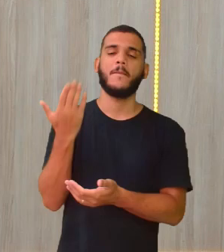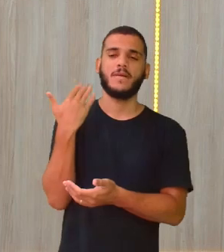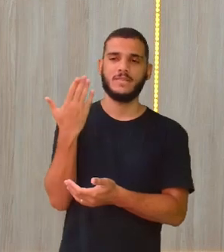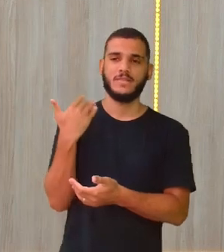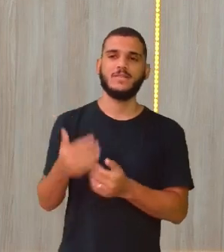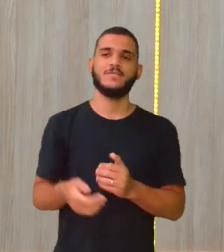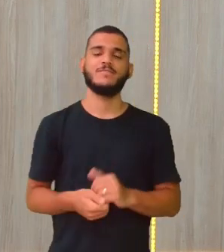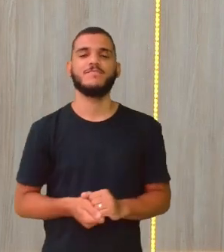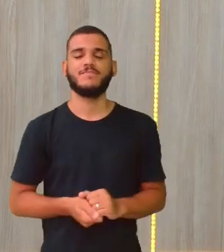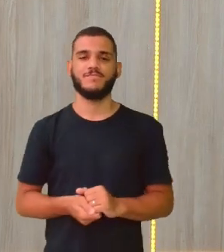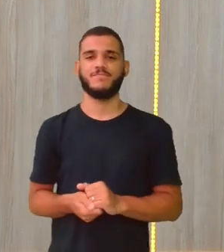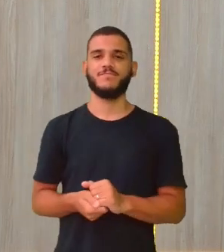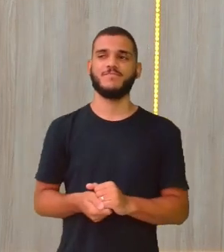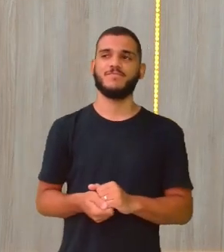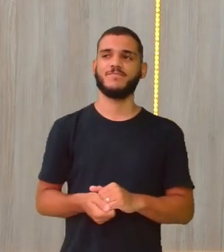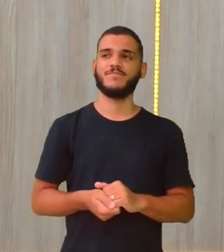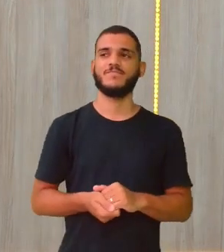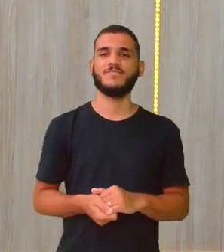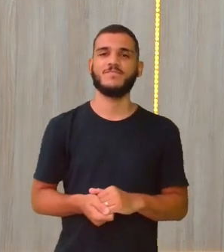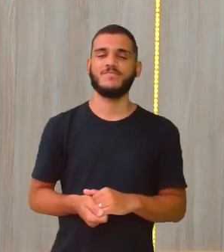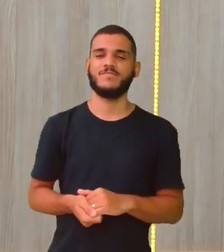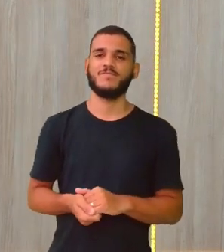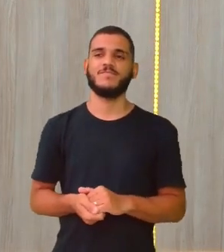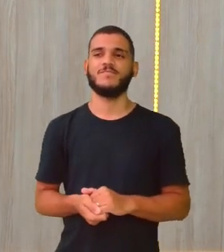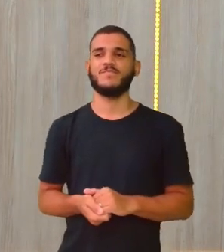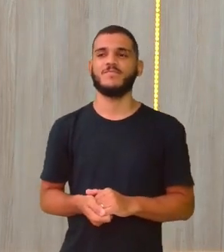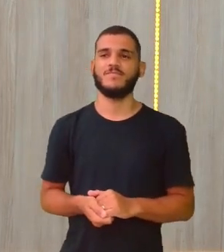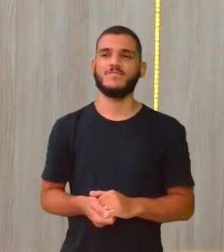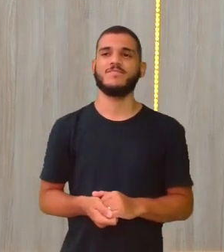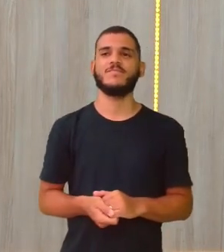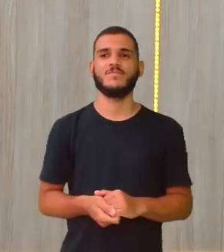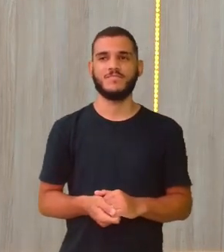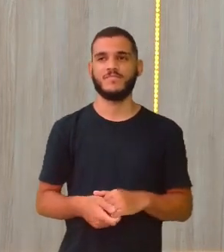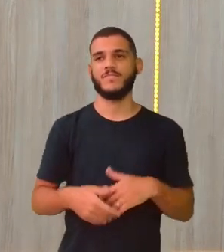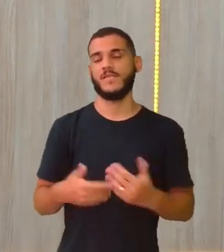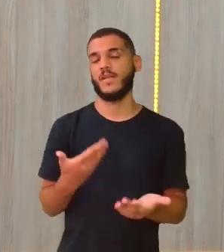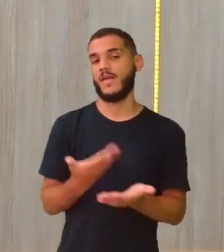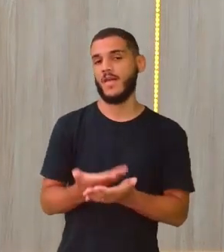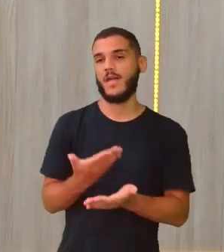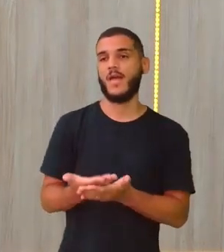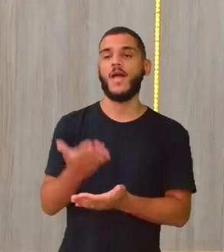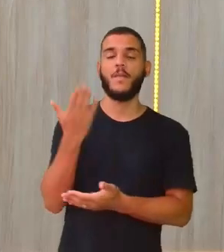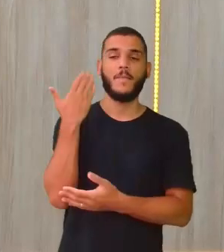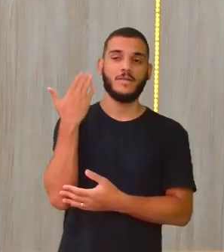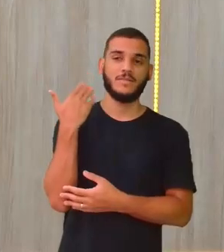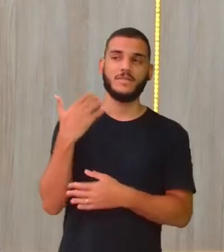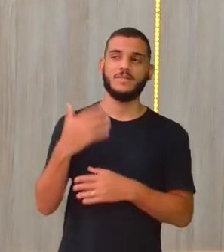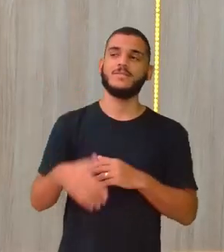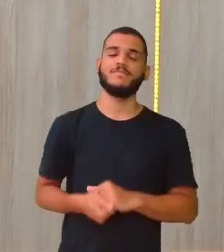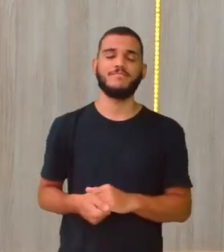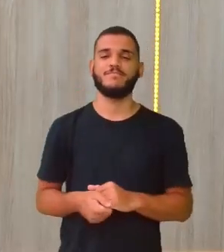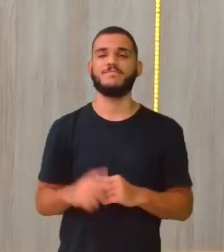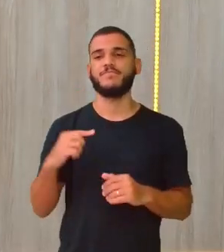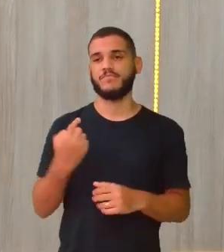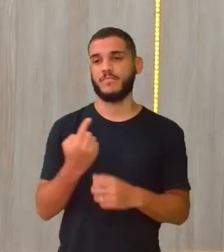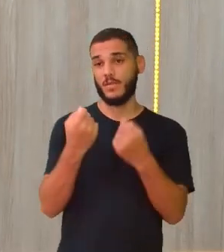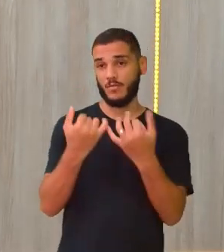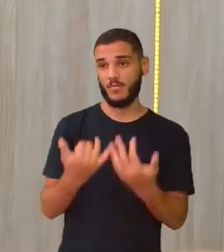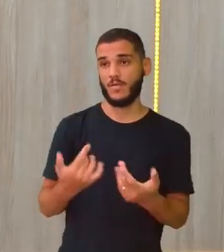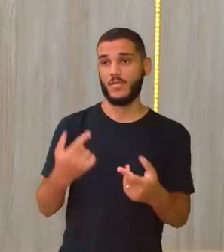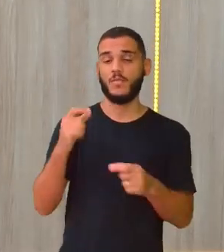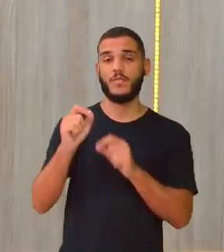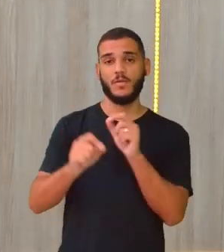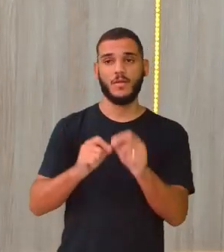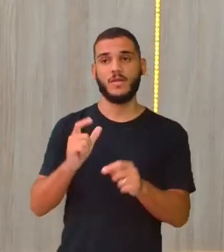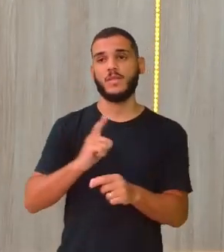não está indo não, viu? Deu sentimento nenhum. Acabou a pira. Pois é, até tentei aqui. A gente falou, né? Sobre aquela questão,